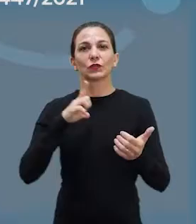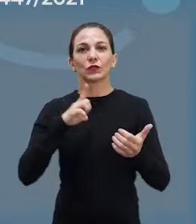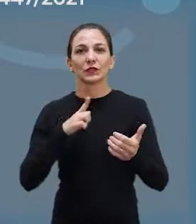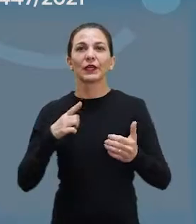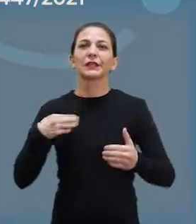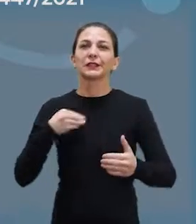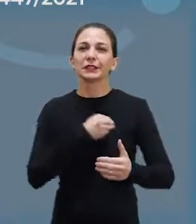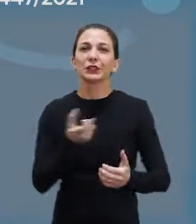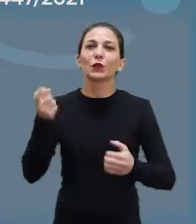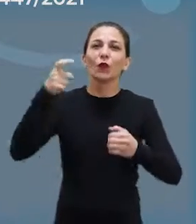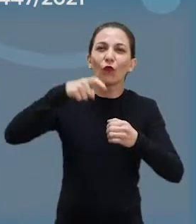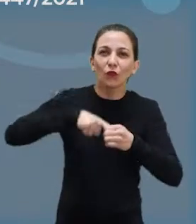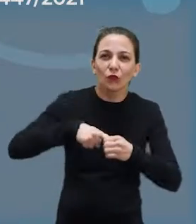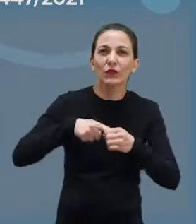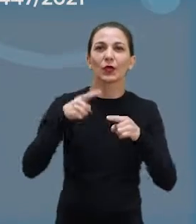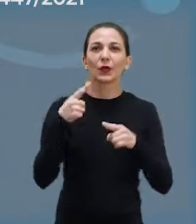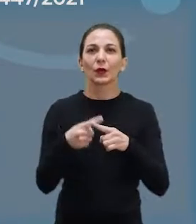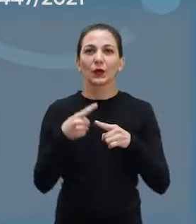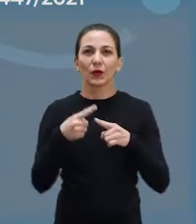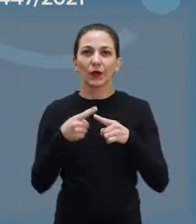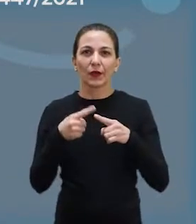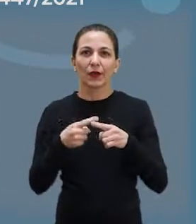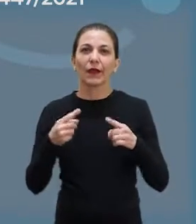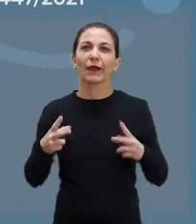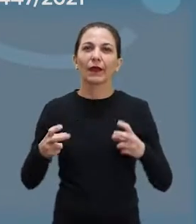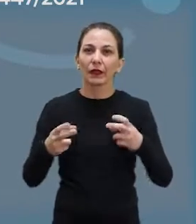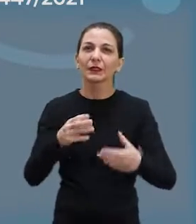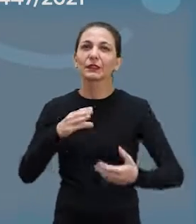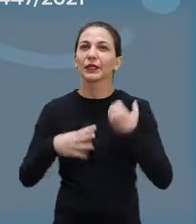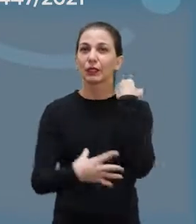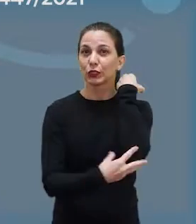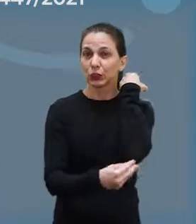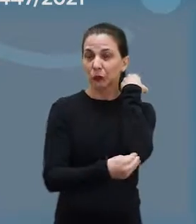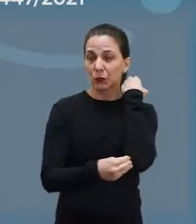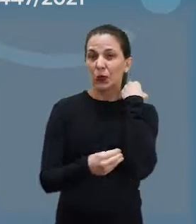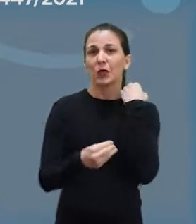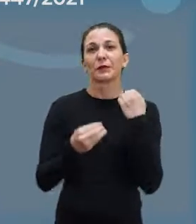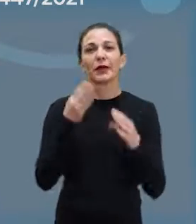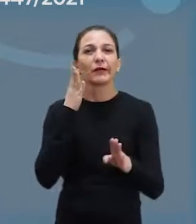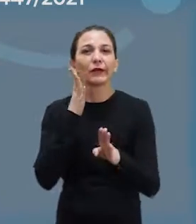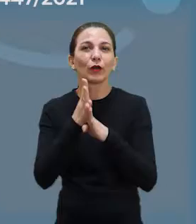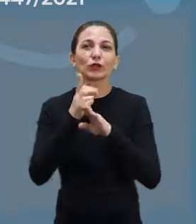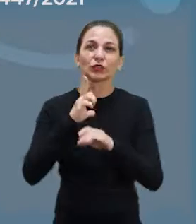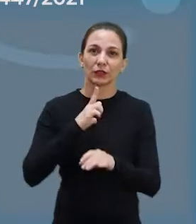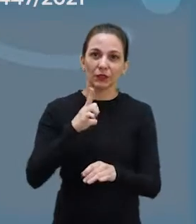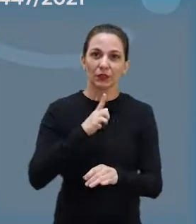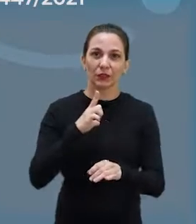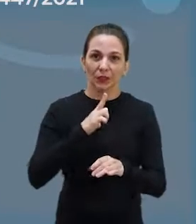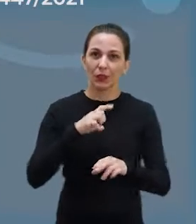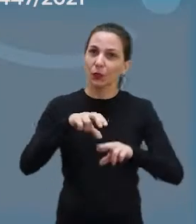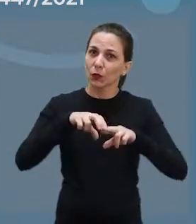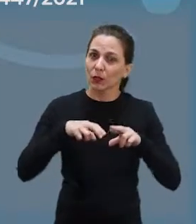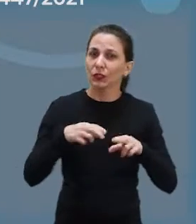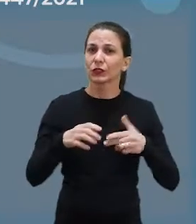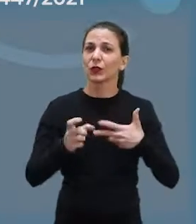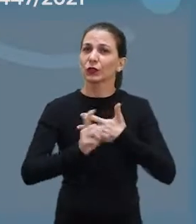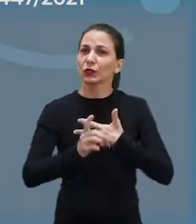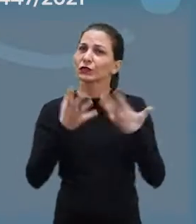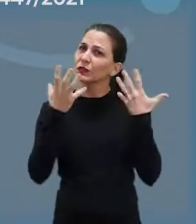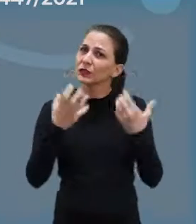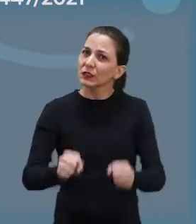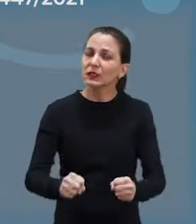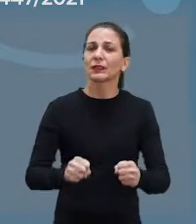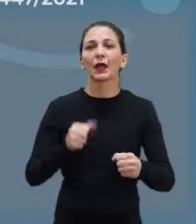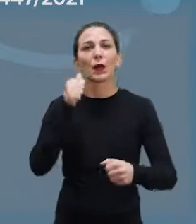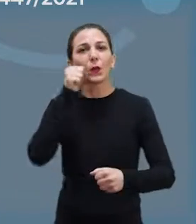possam ter um incentivo para voltarem a fazer os seus exames de combate ao câncer de mama. Então a gente espera com que o Poder Executivo acate a nossa